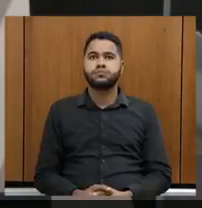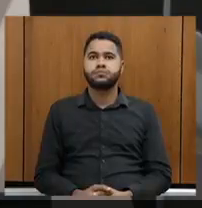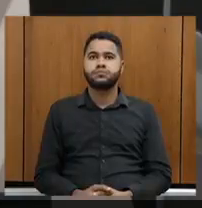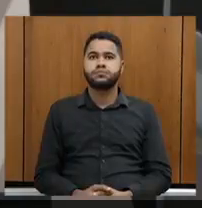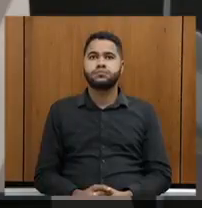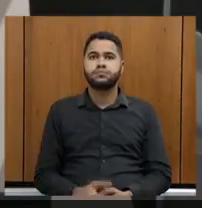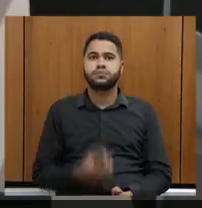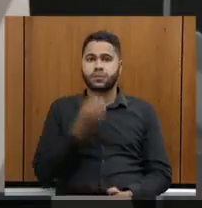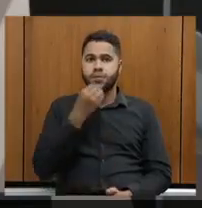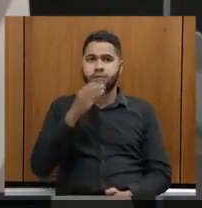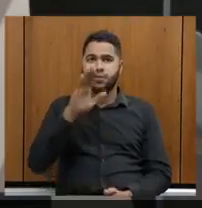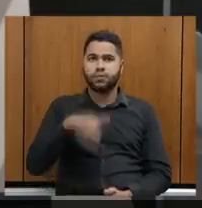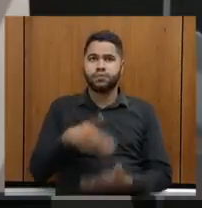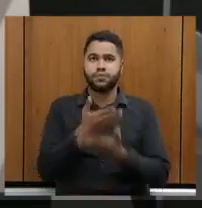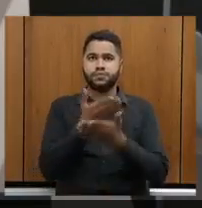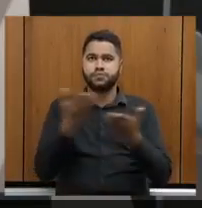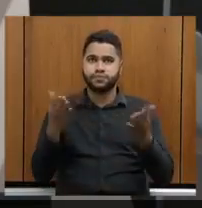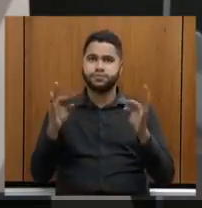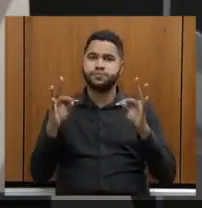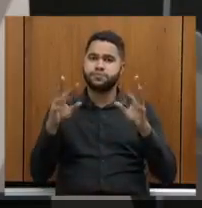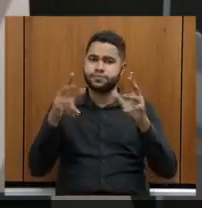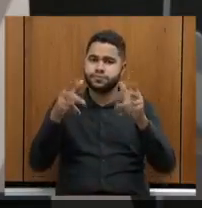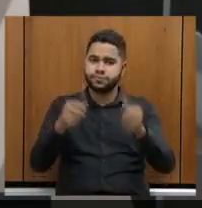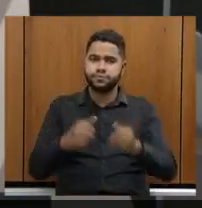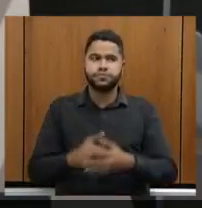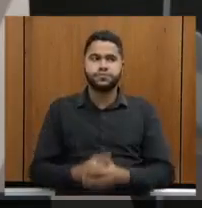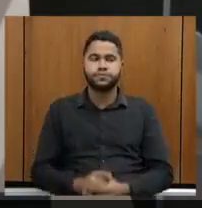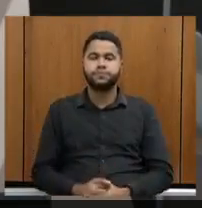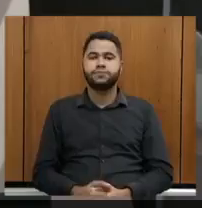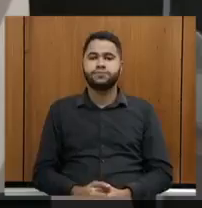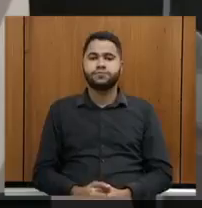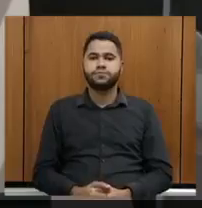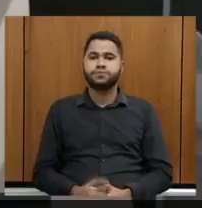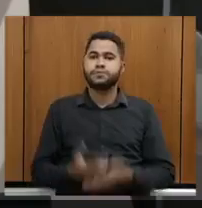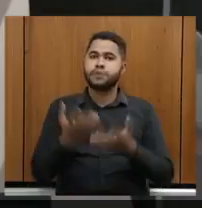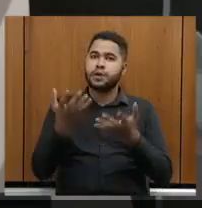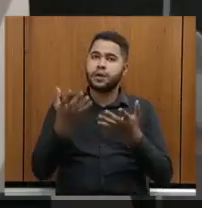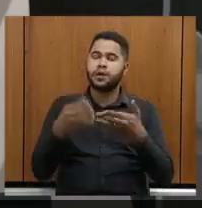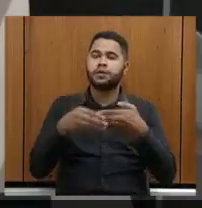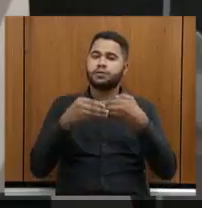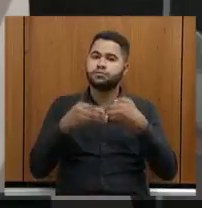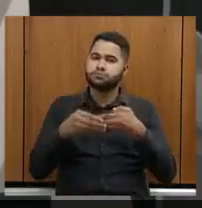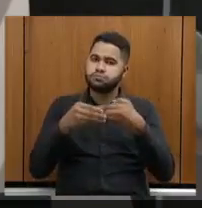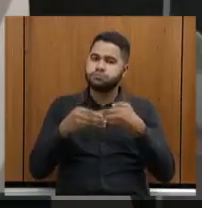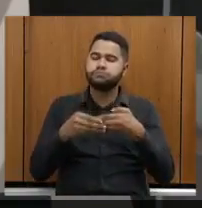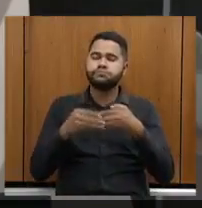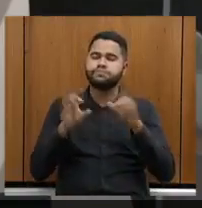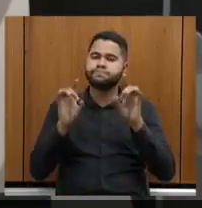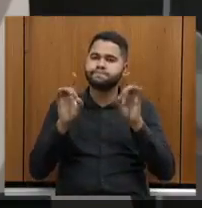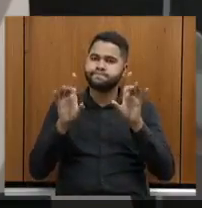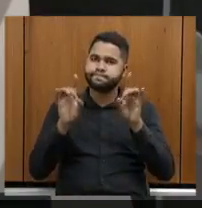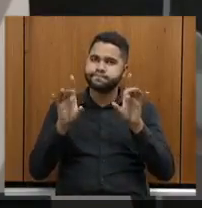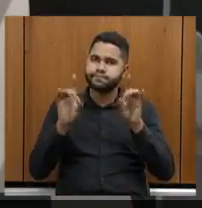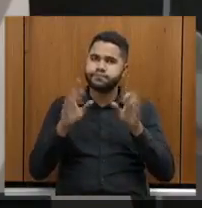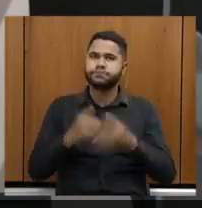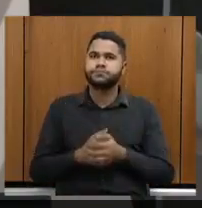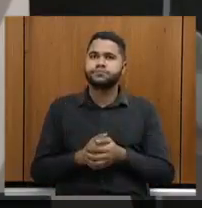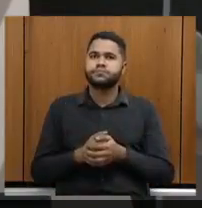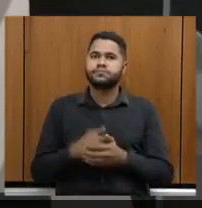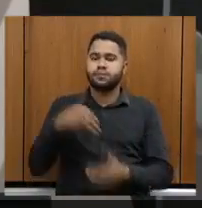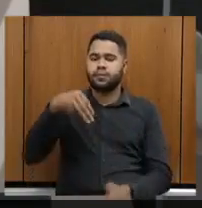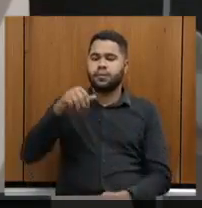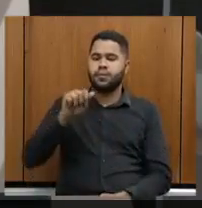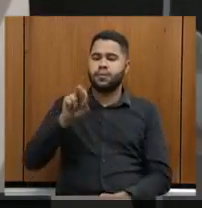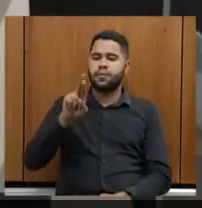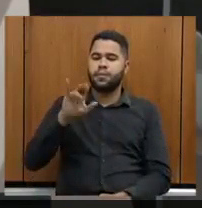Boa tarde a todas e a todos. Quero saudar, de forma muito especial, Maristela